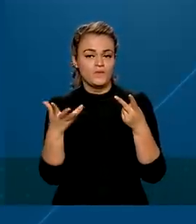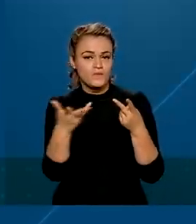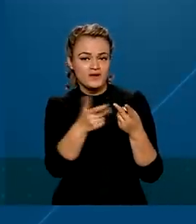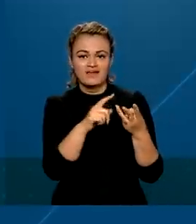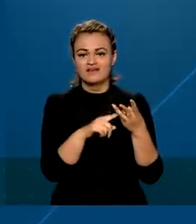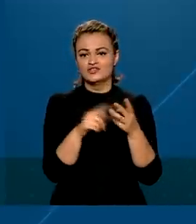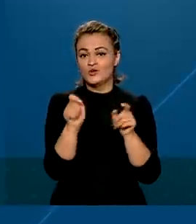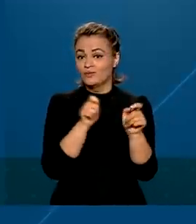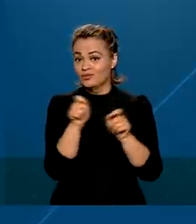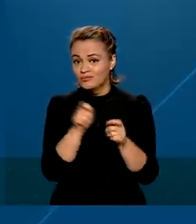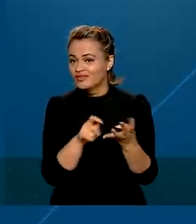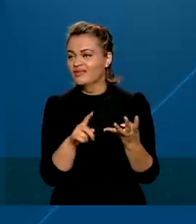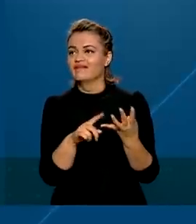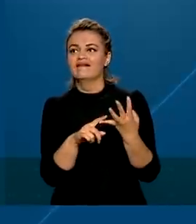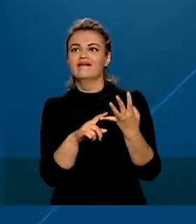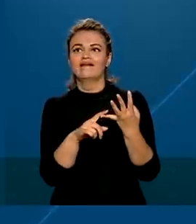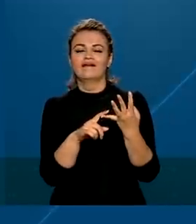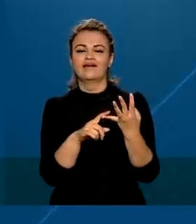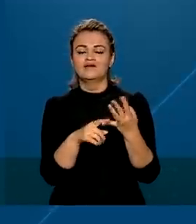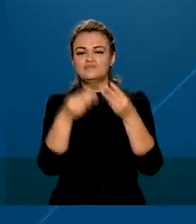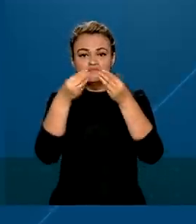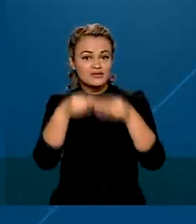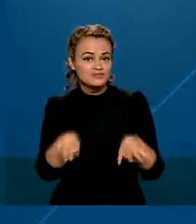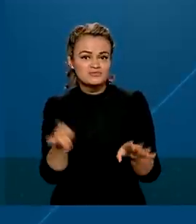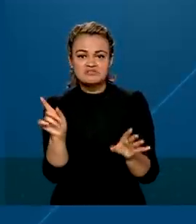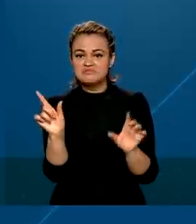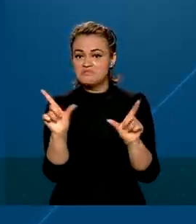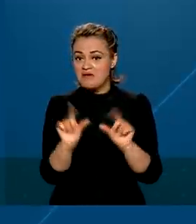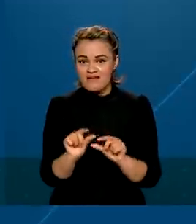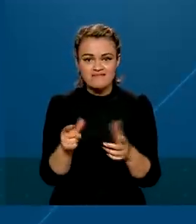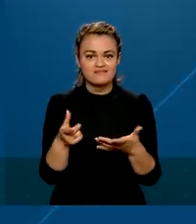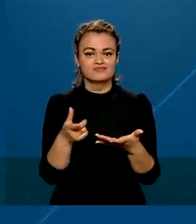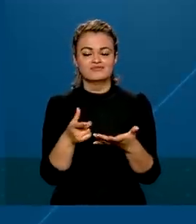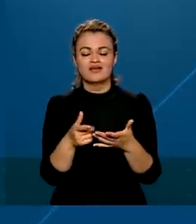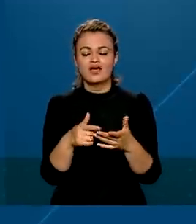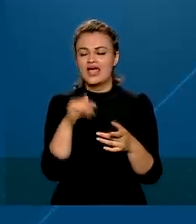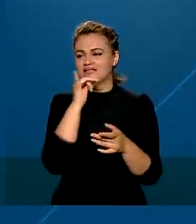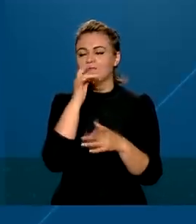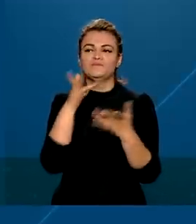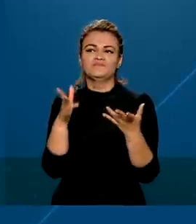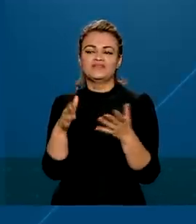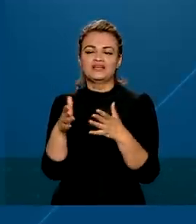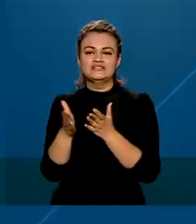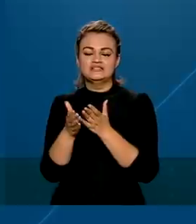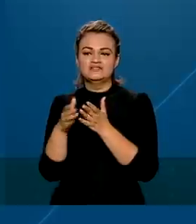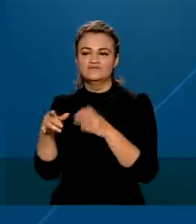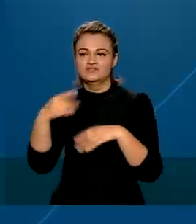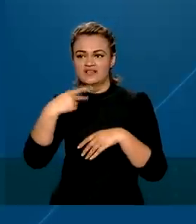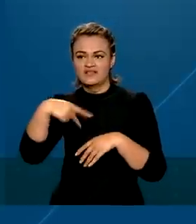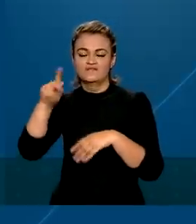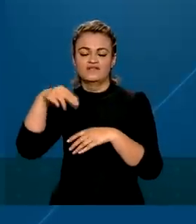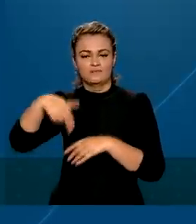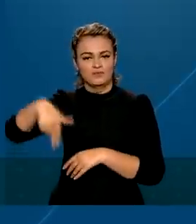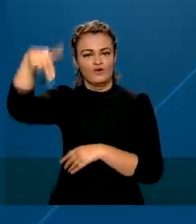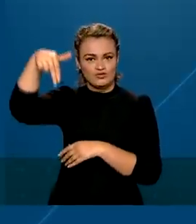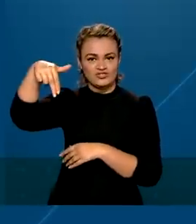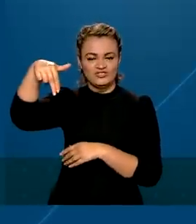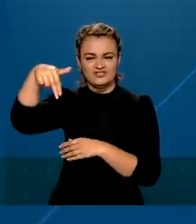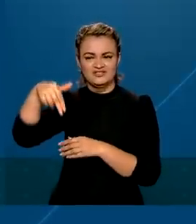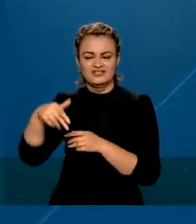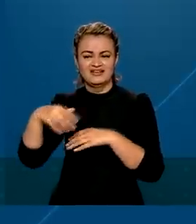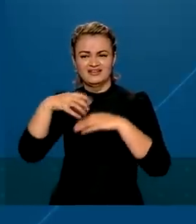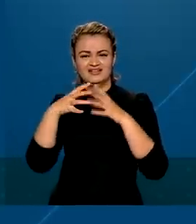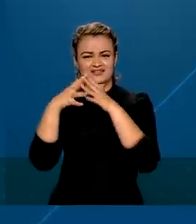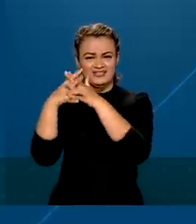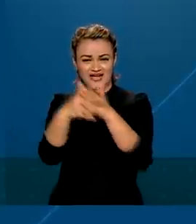energética, a gente vai ter menos dano à carga. Quando você manda carga, por exemplo, para norte, você tem estradas que